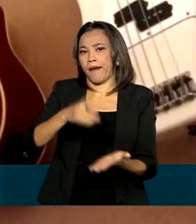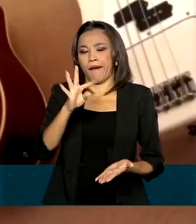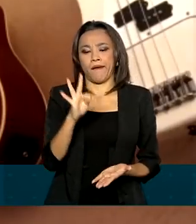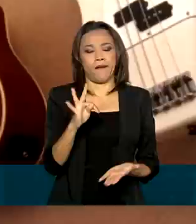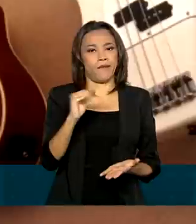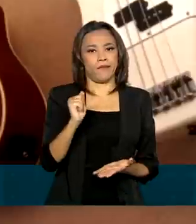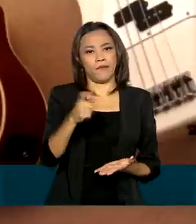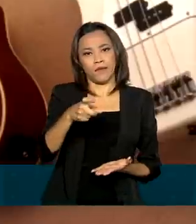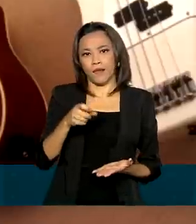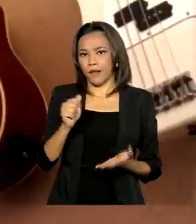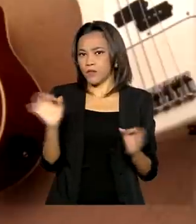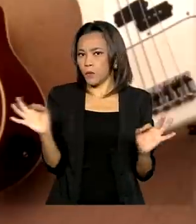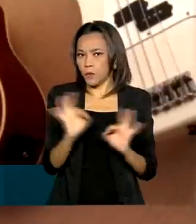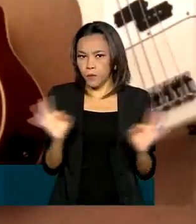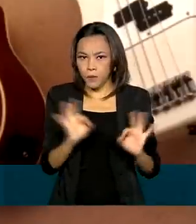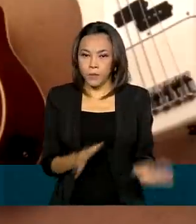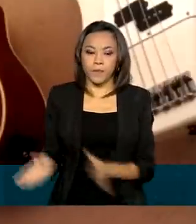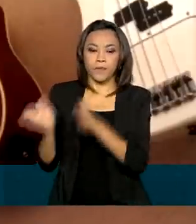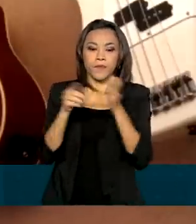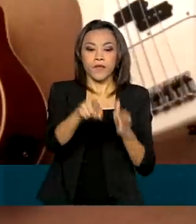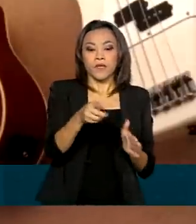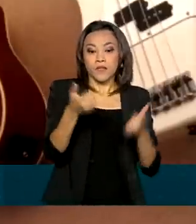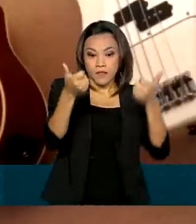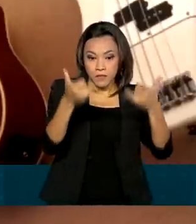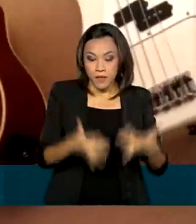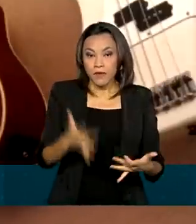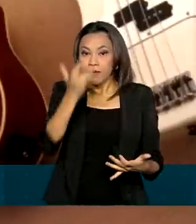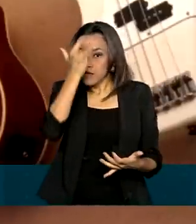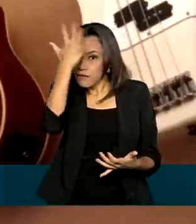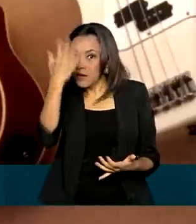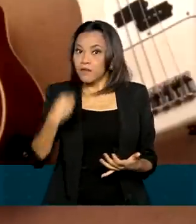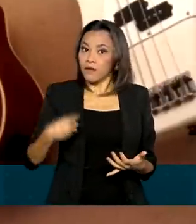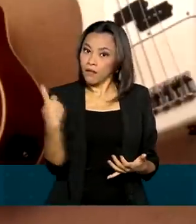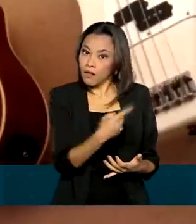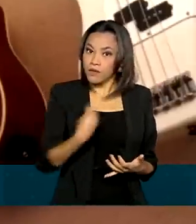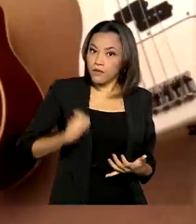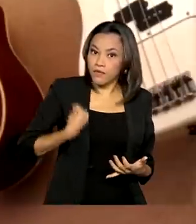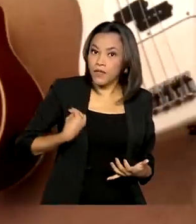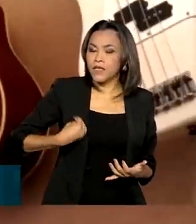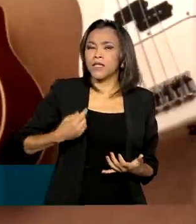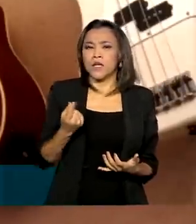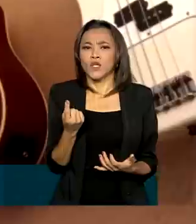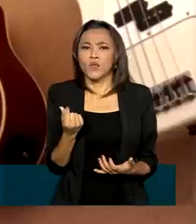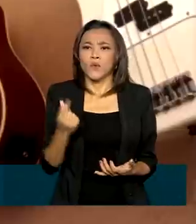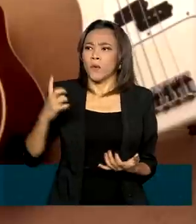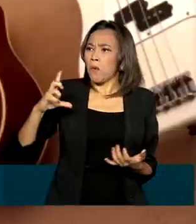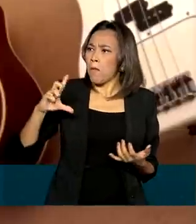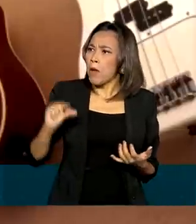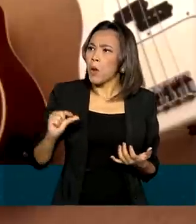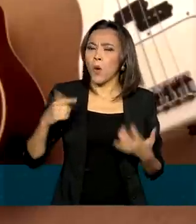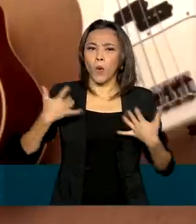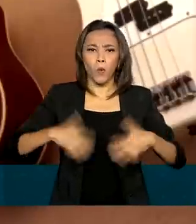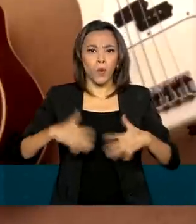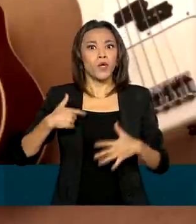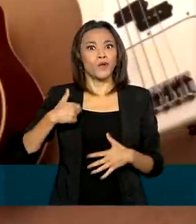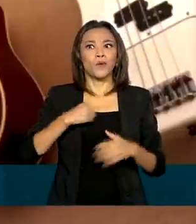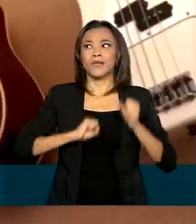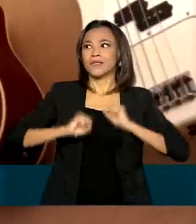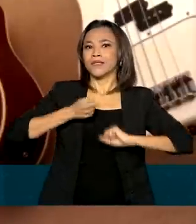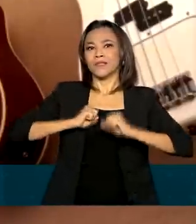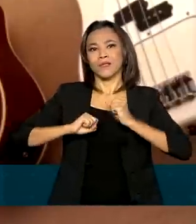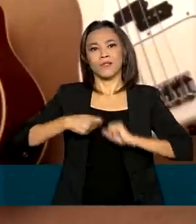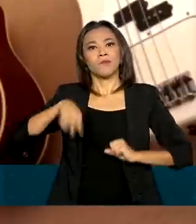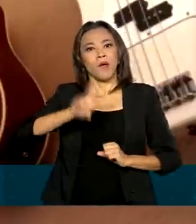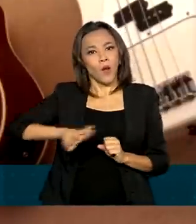Vai facilitar muito a nossa vida para poder fazer transferências mais ágeis com custo menor. Então, assim, eu gostei muito do PIX e estou muito ansioso para poder